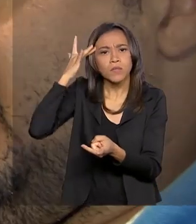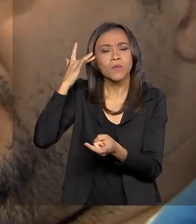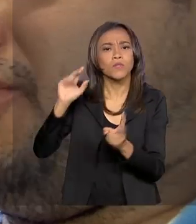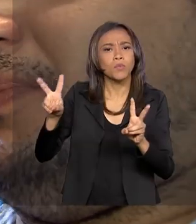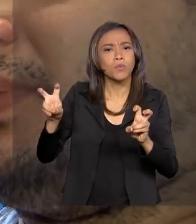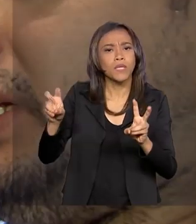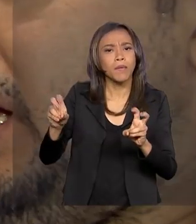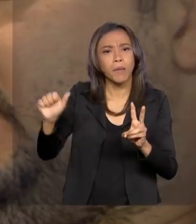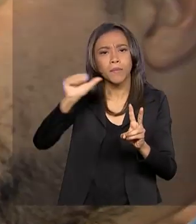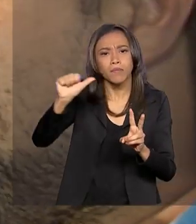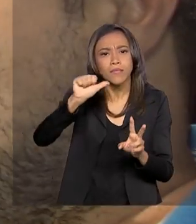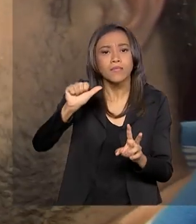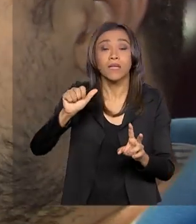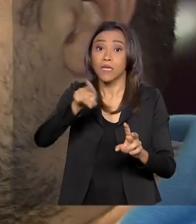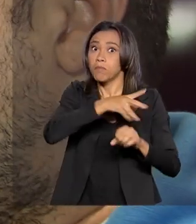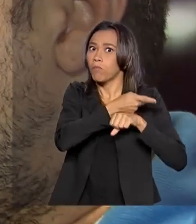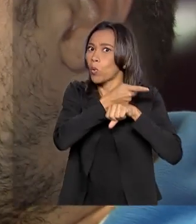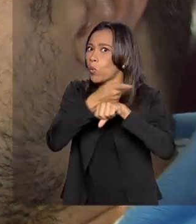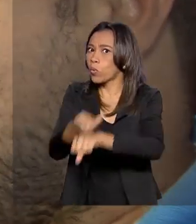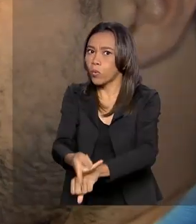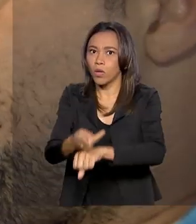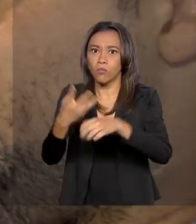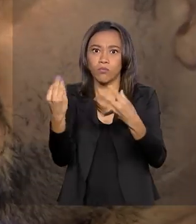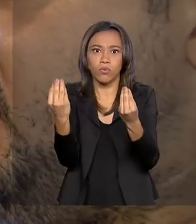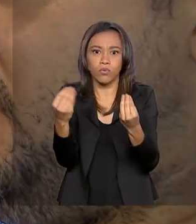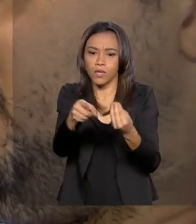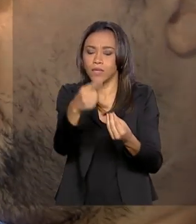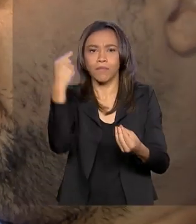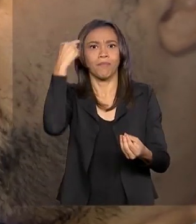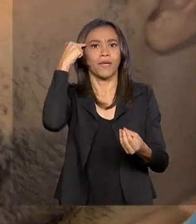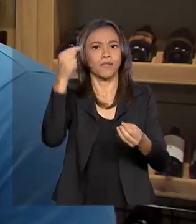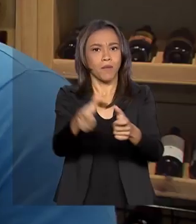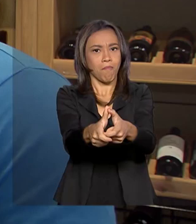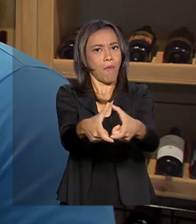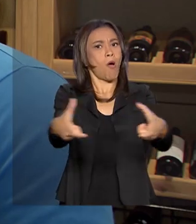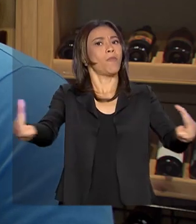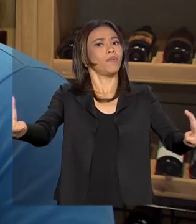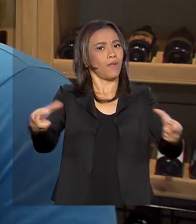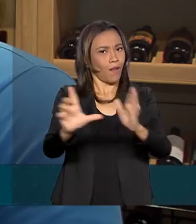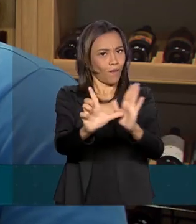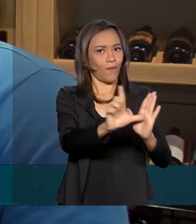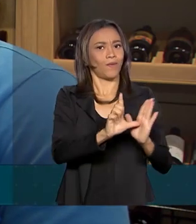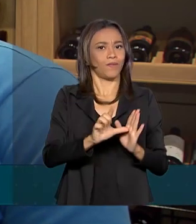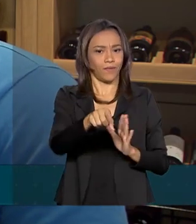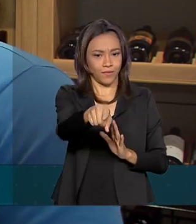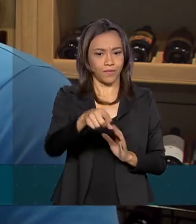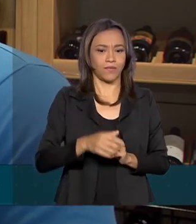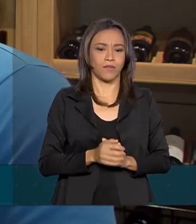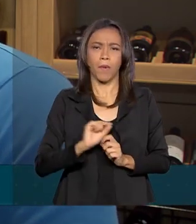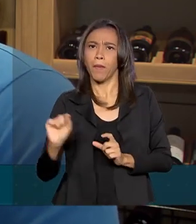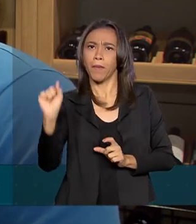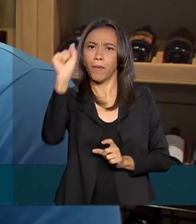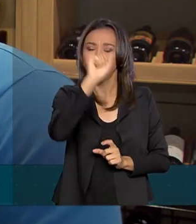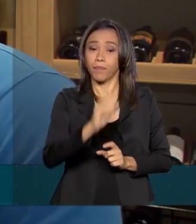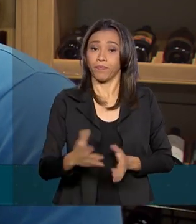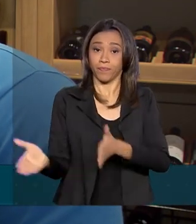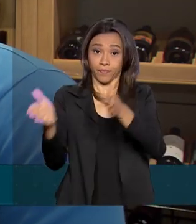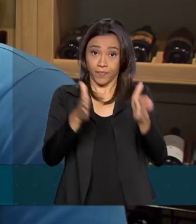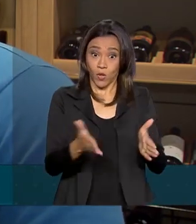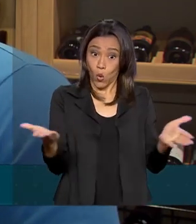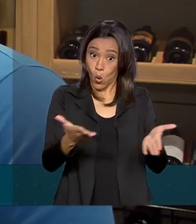e, com o aumento da procura, já pensa em expandir o negócio. A mudança é drástica. O brasileiro hoje